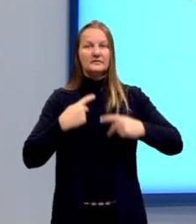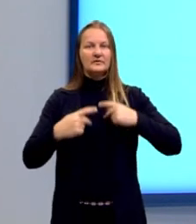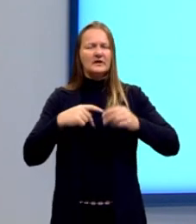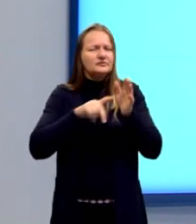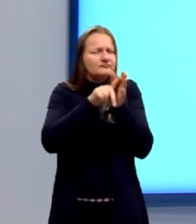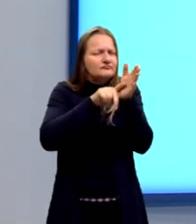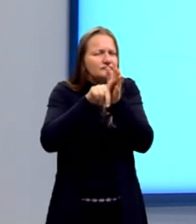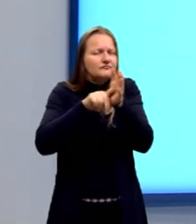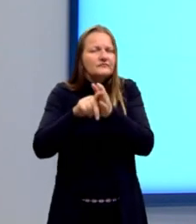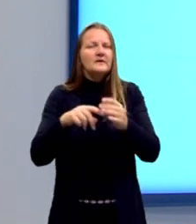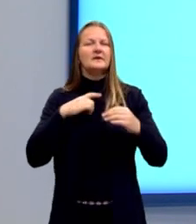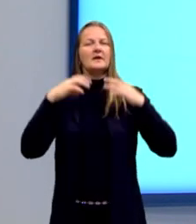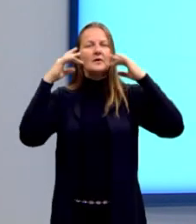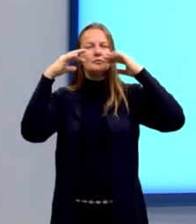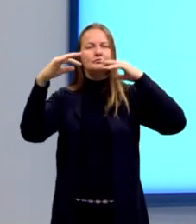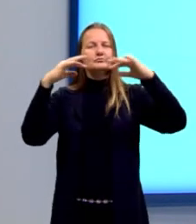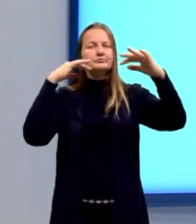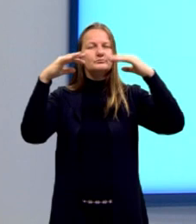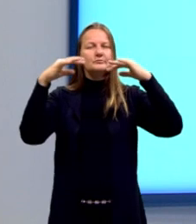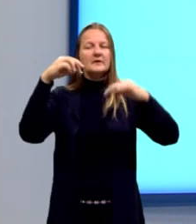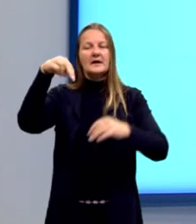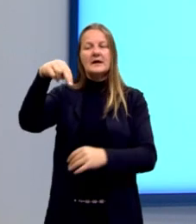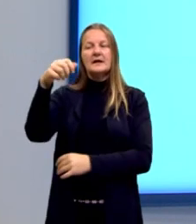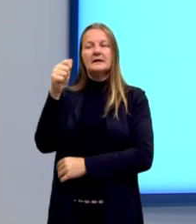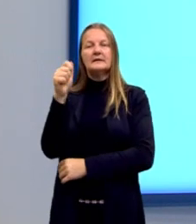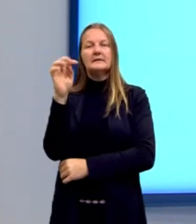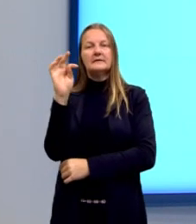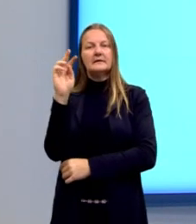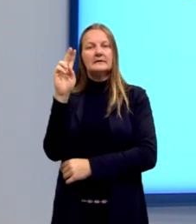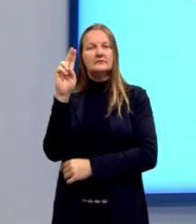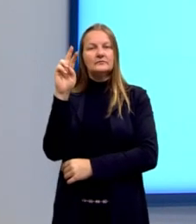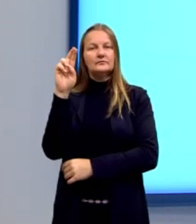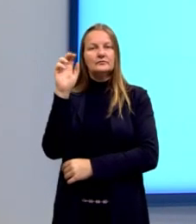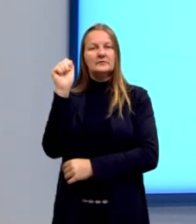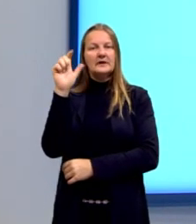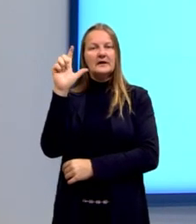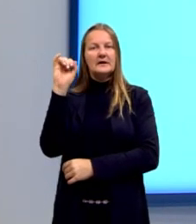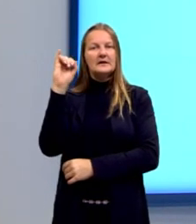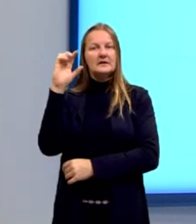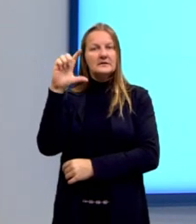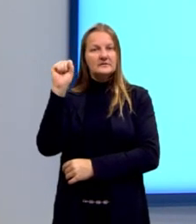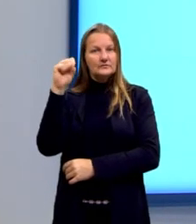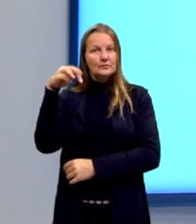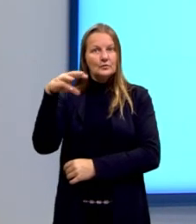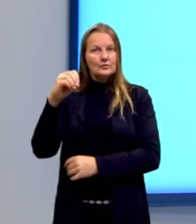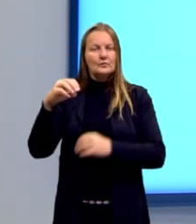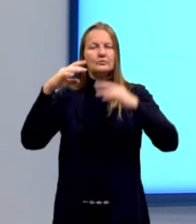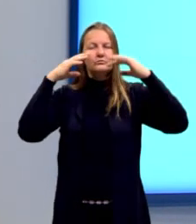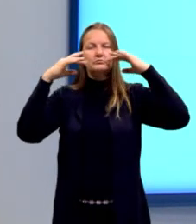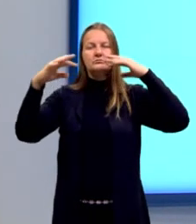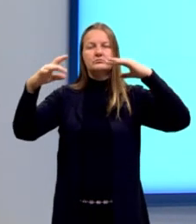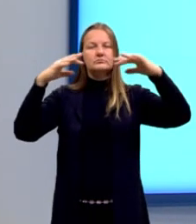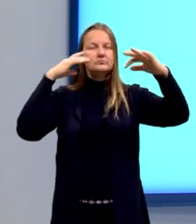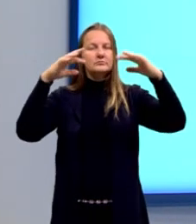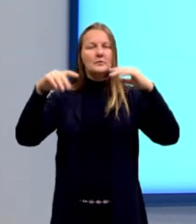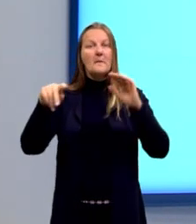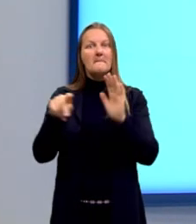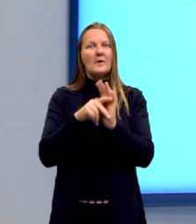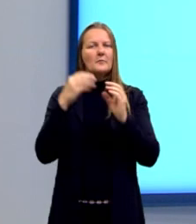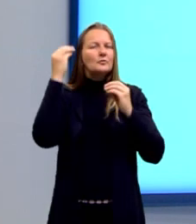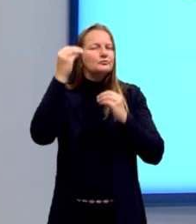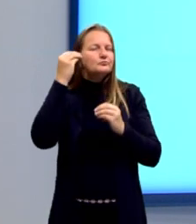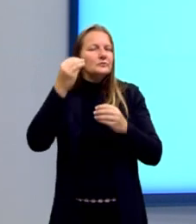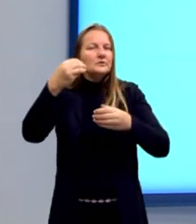tem o Naturalismo, que é a nossa próxima aula, que é uma análise psicológica, mas também biológica desses personagens.